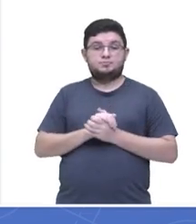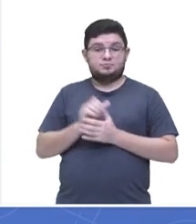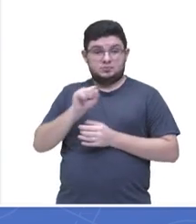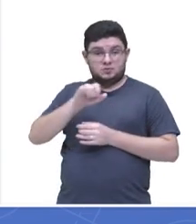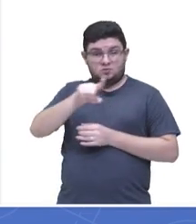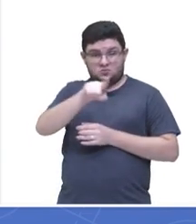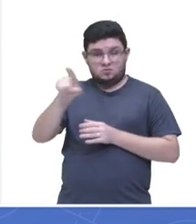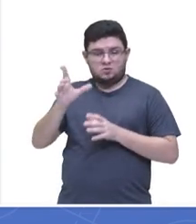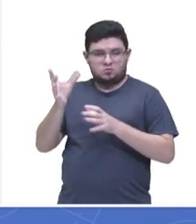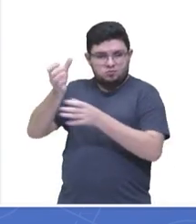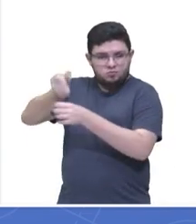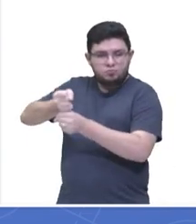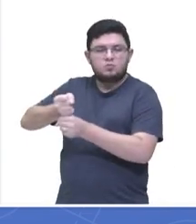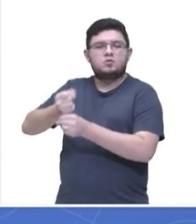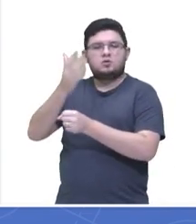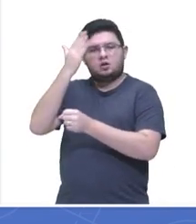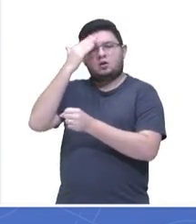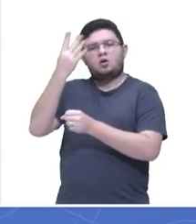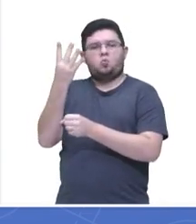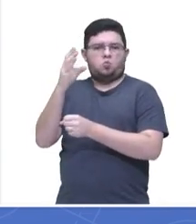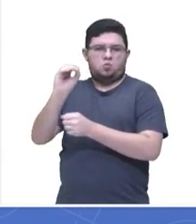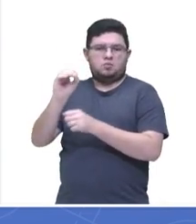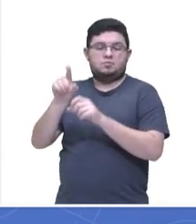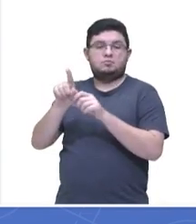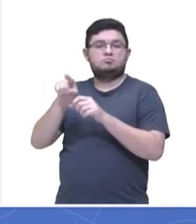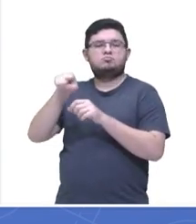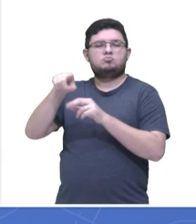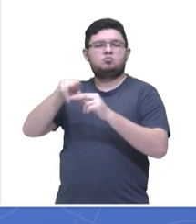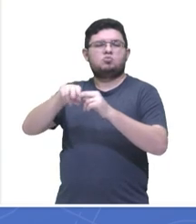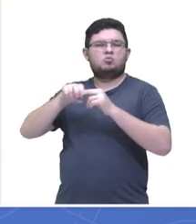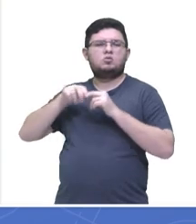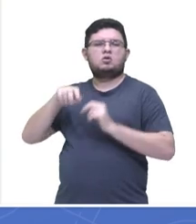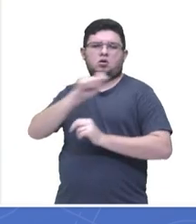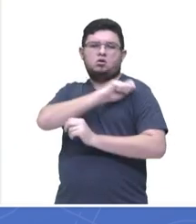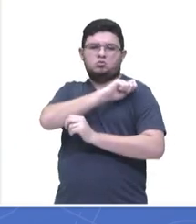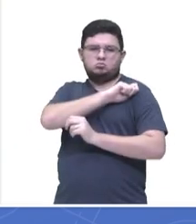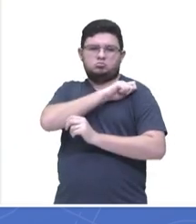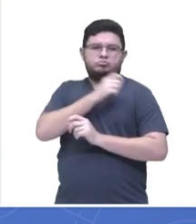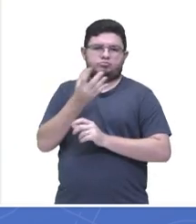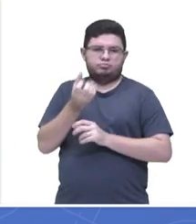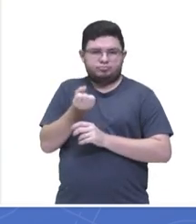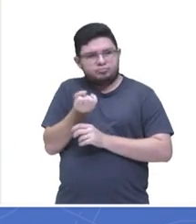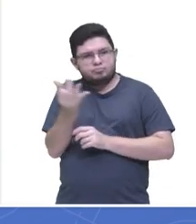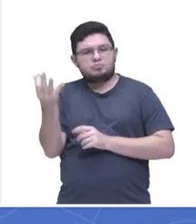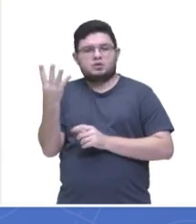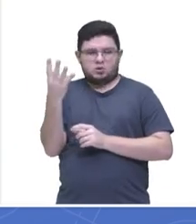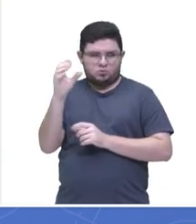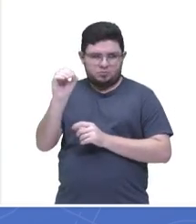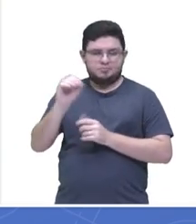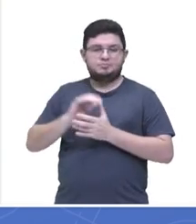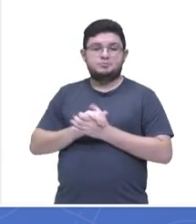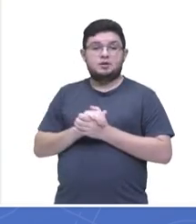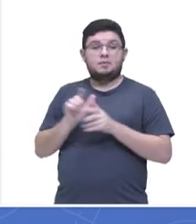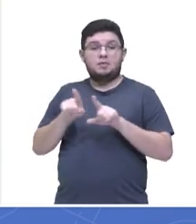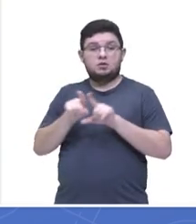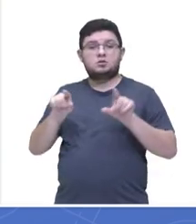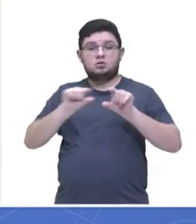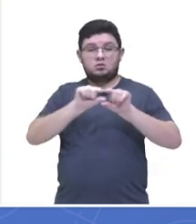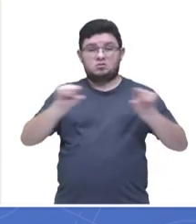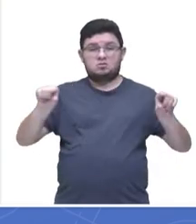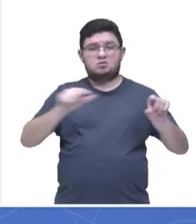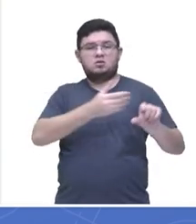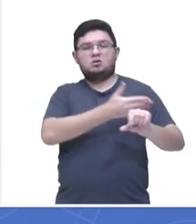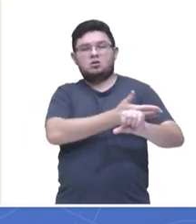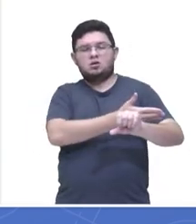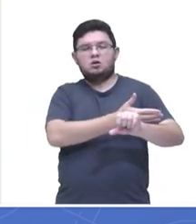a sala possui 40 alunos. Ok, como nessa linha em azul nós temos as notas e elas estão